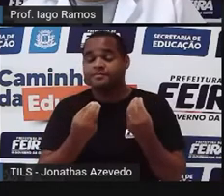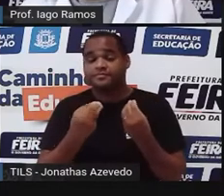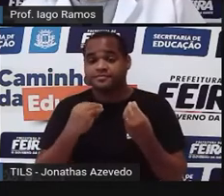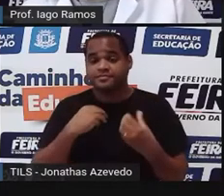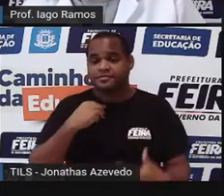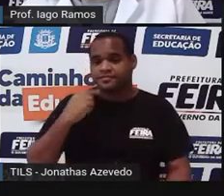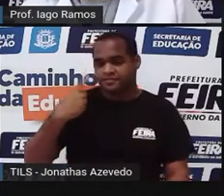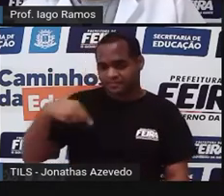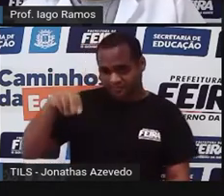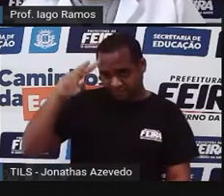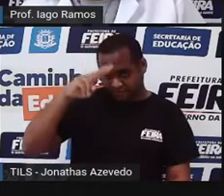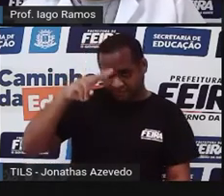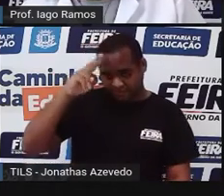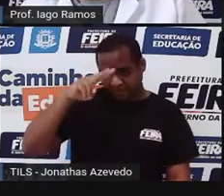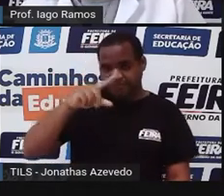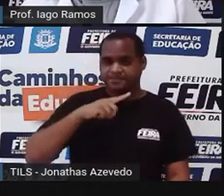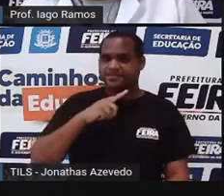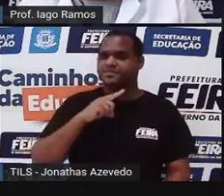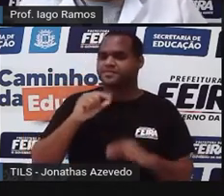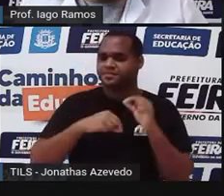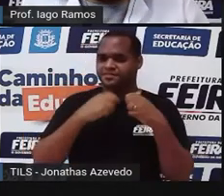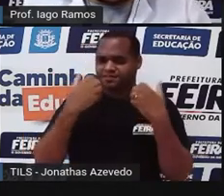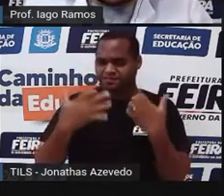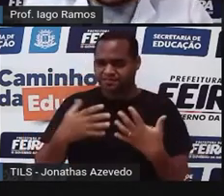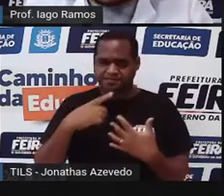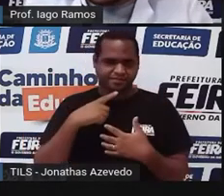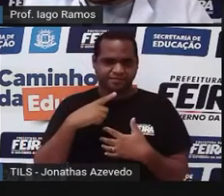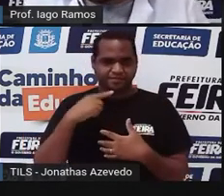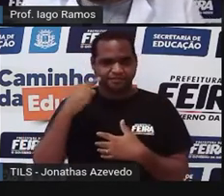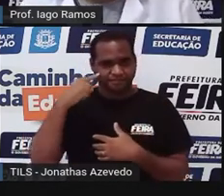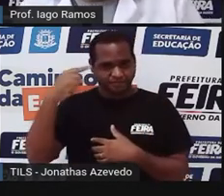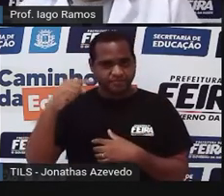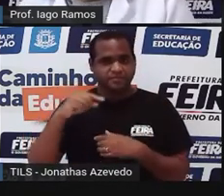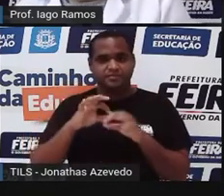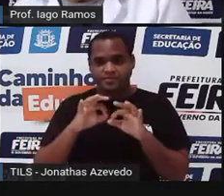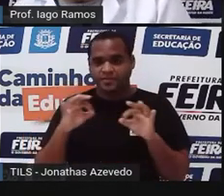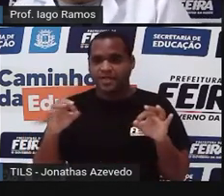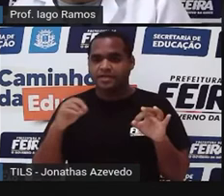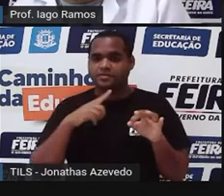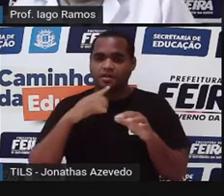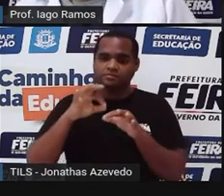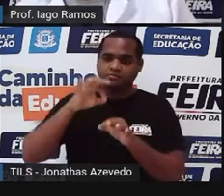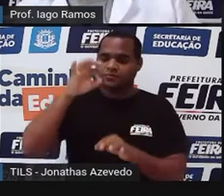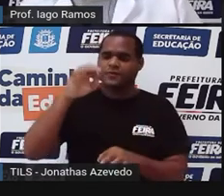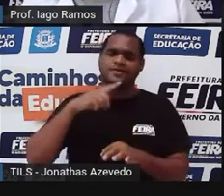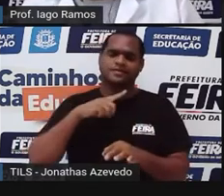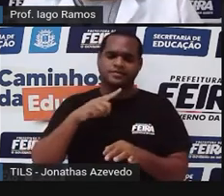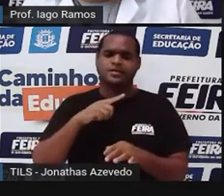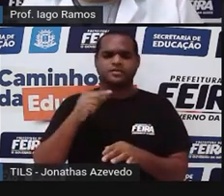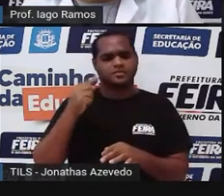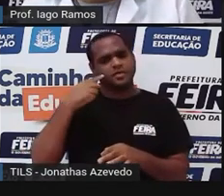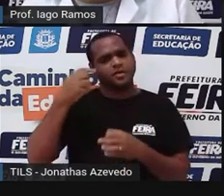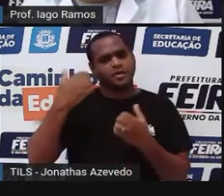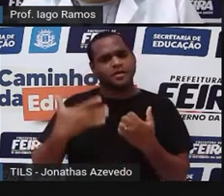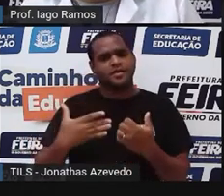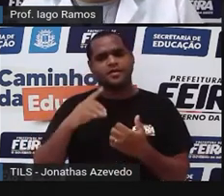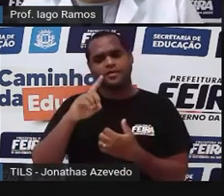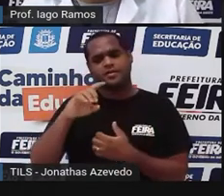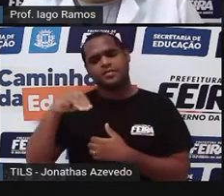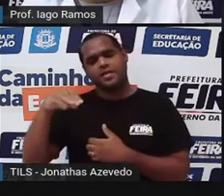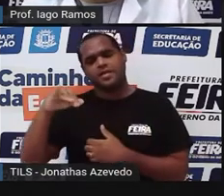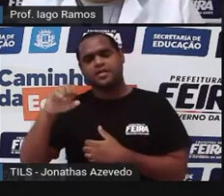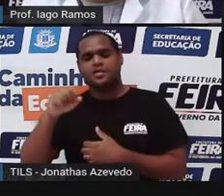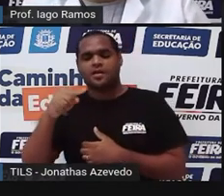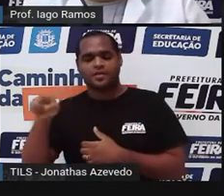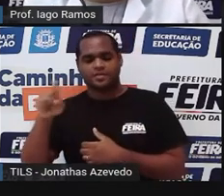que a forma de calcular é pegar o comprimento vezes a altura, que são as dimensões. Então,